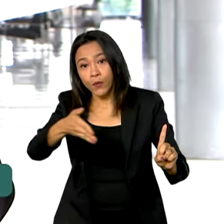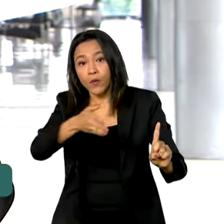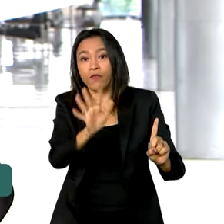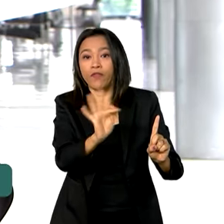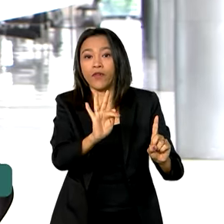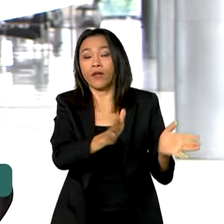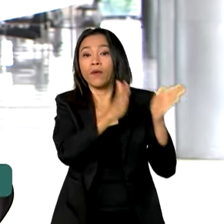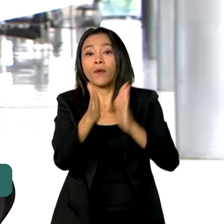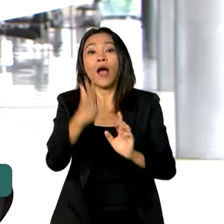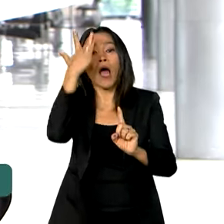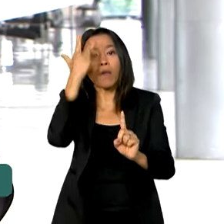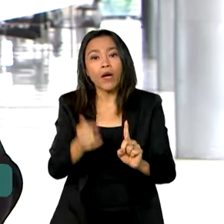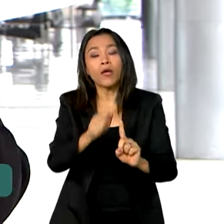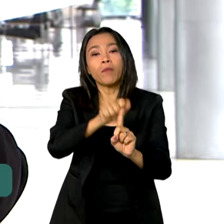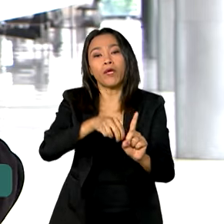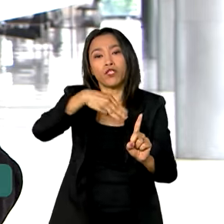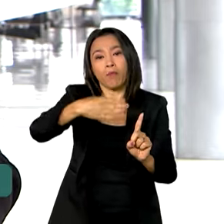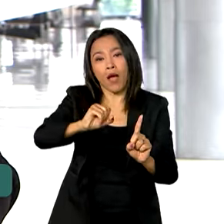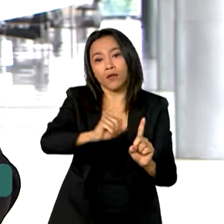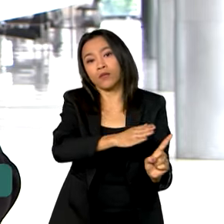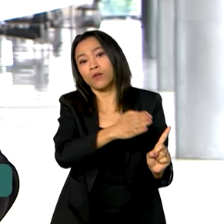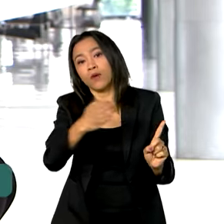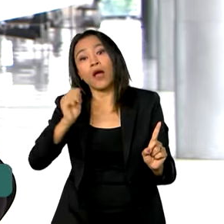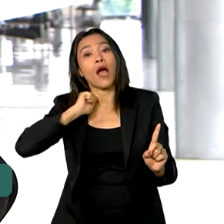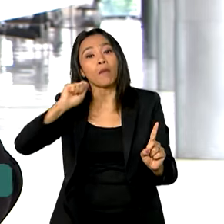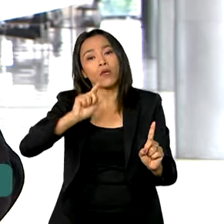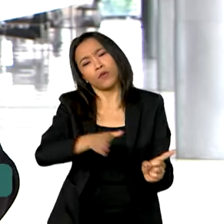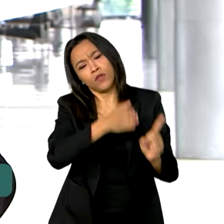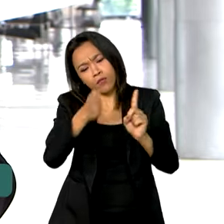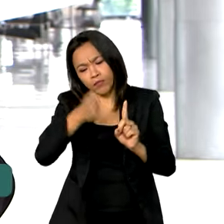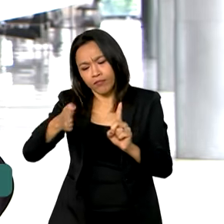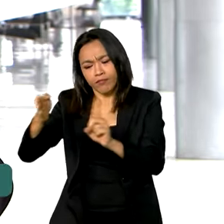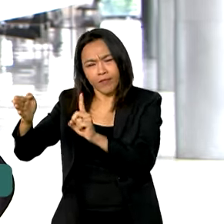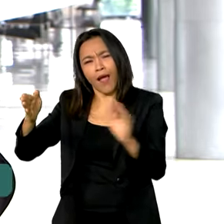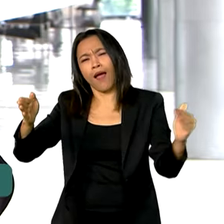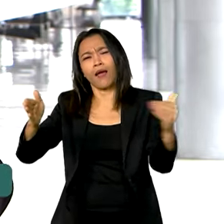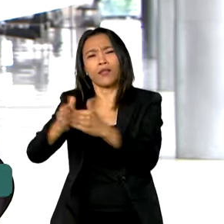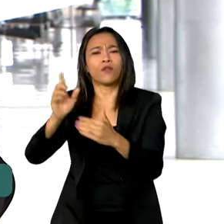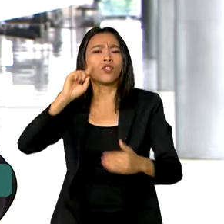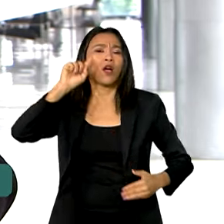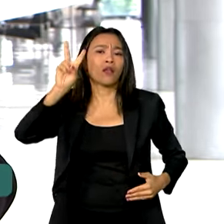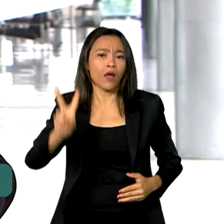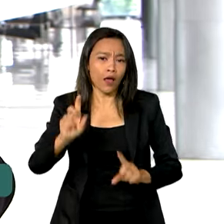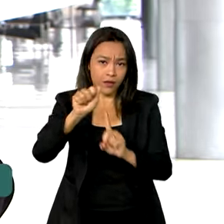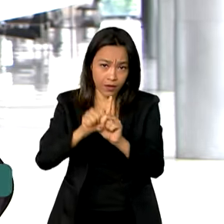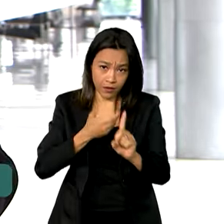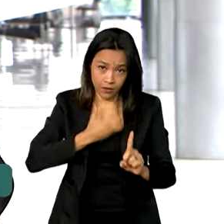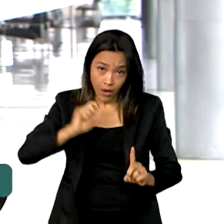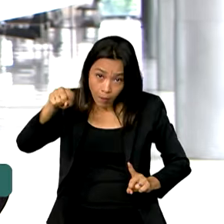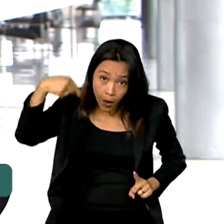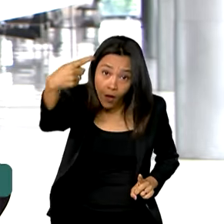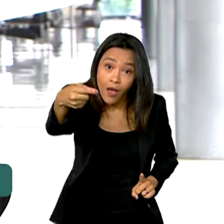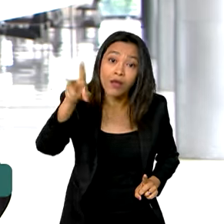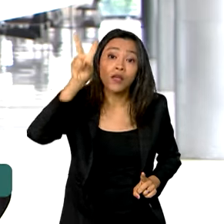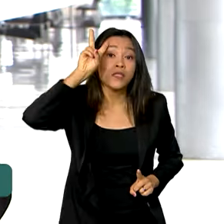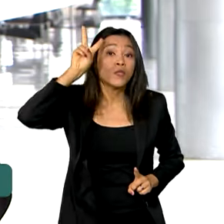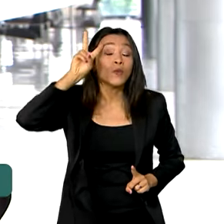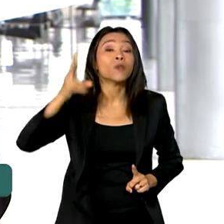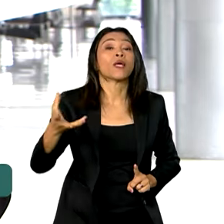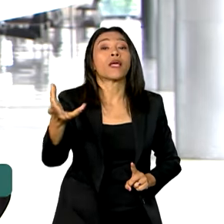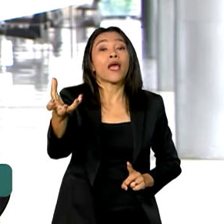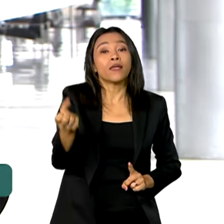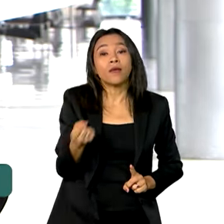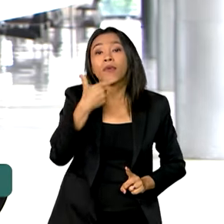recebem os que nasceram em março e em abril e assim vai sucessivamente até o dia 2 de dezembro, a próxima segunda, quando recebem os